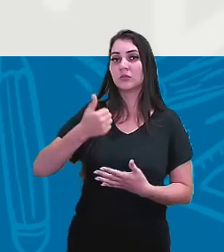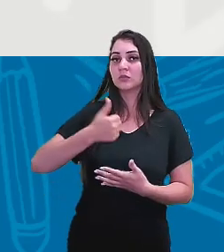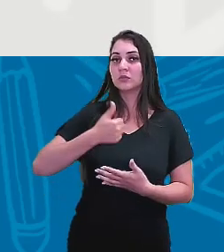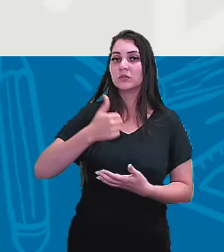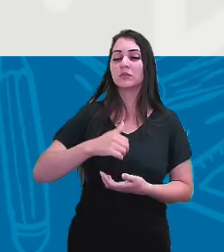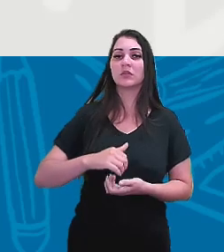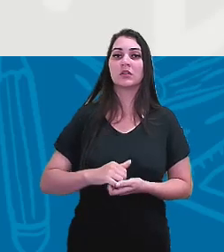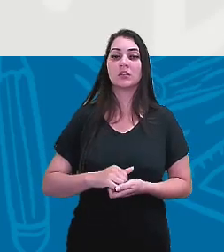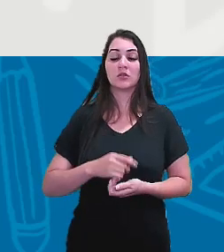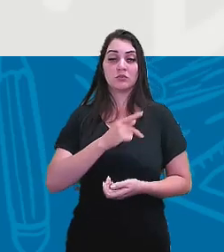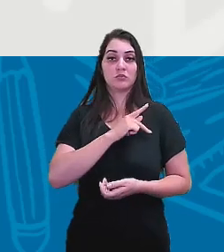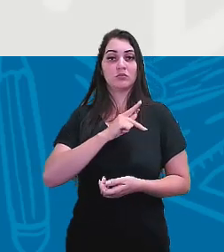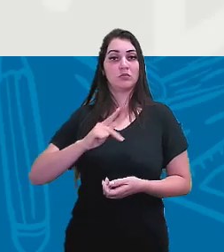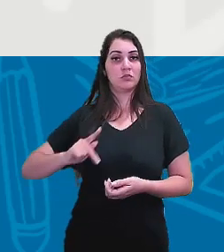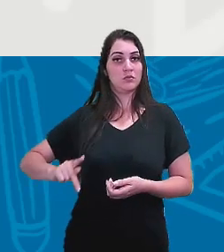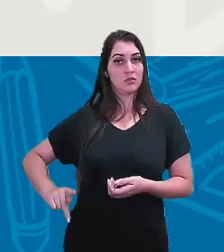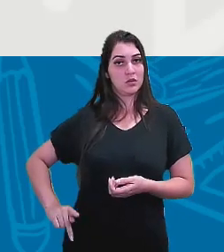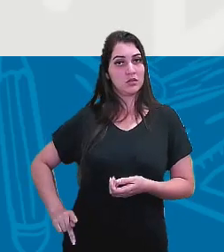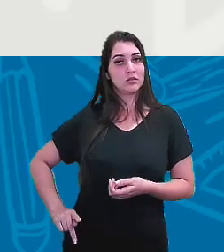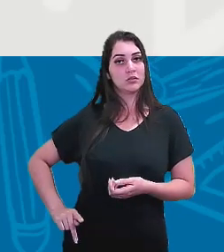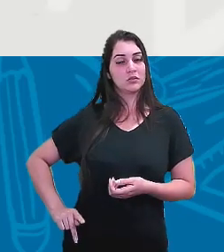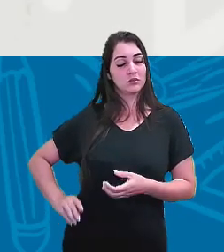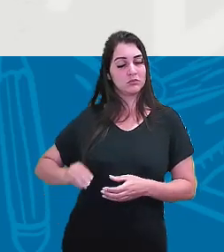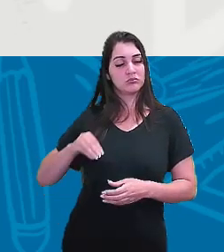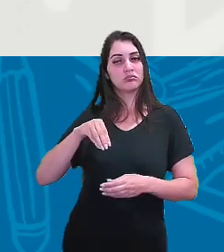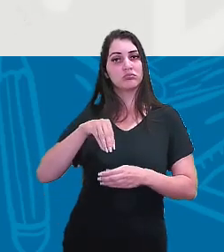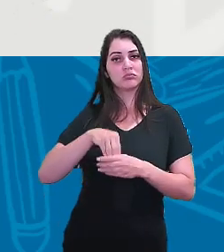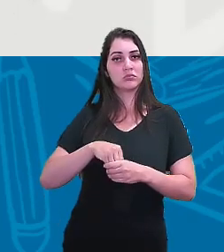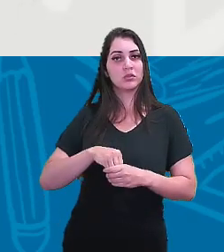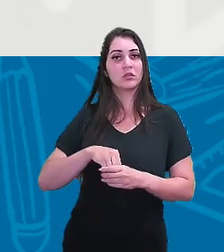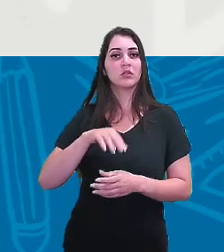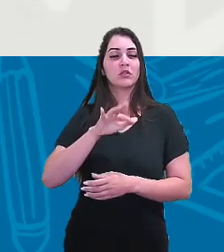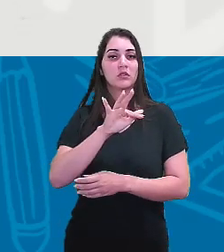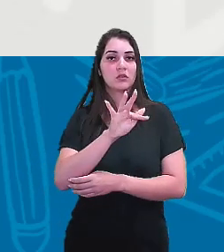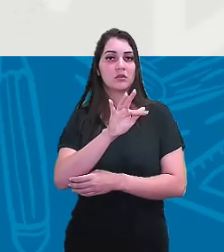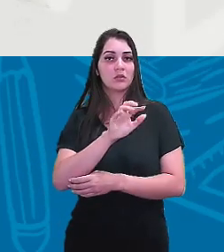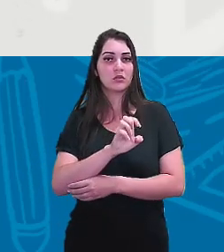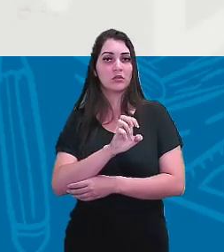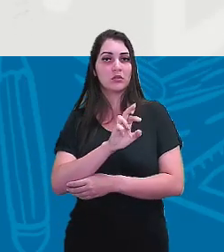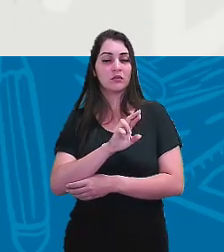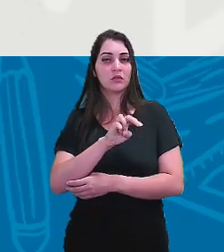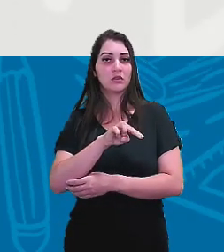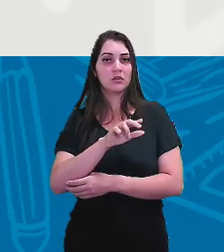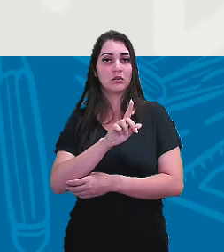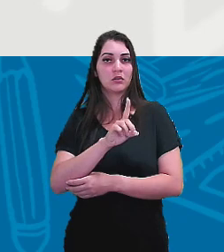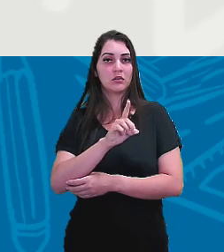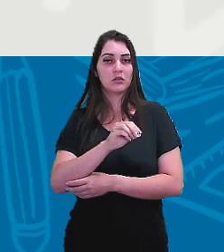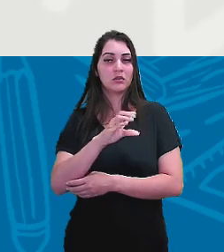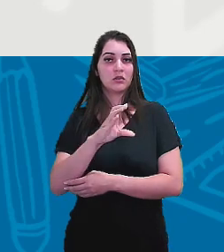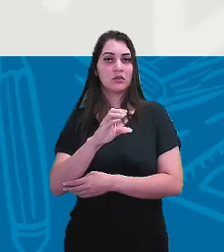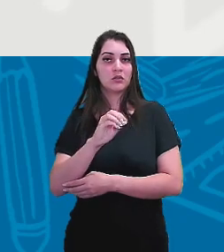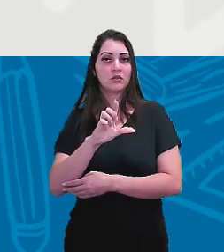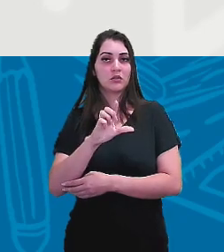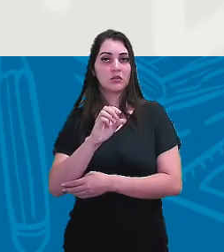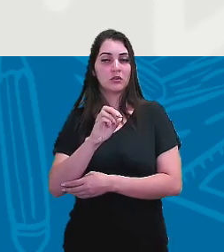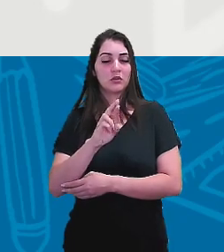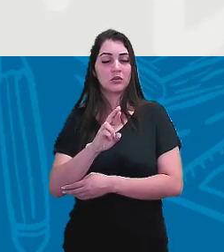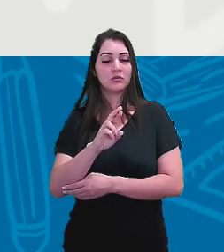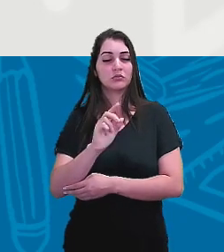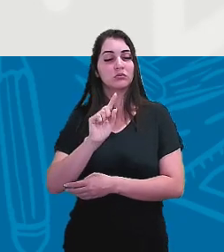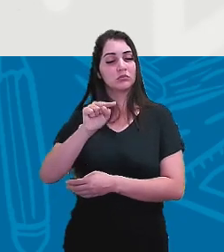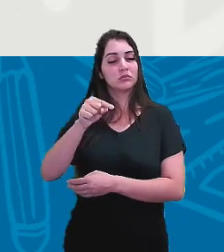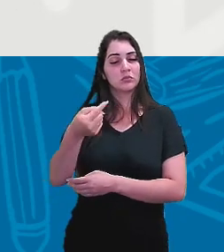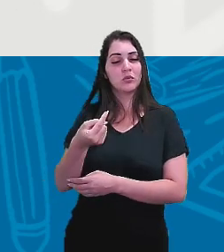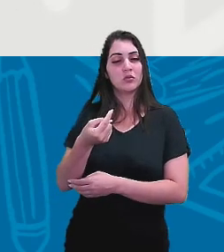presidente eleito foi o Fernando Collor de Mello, que vai renunciar após